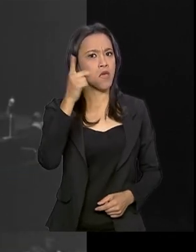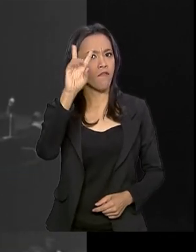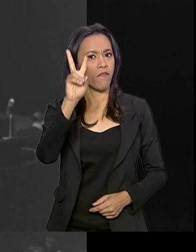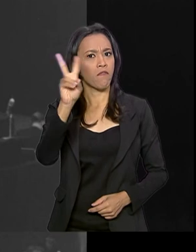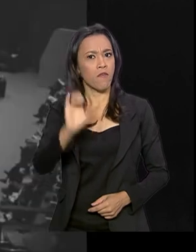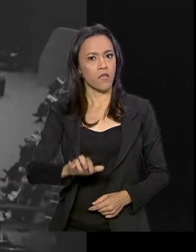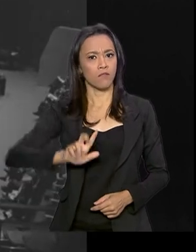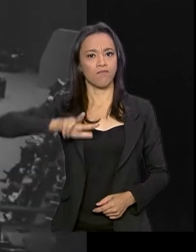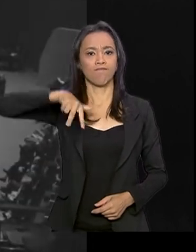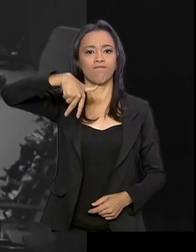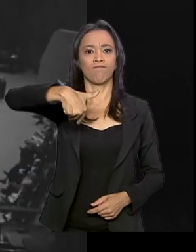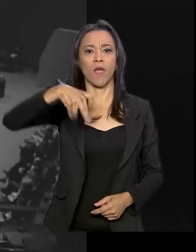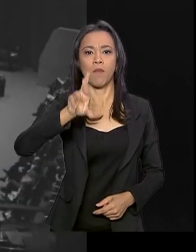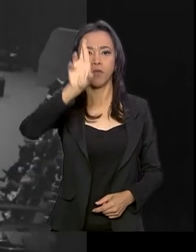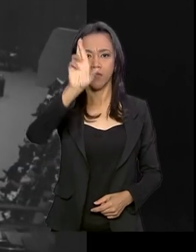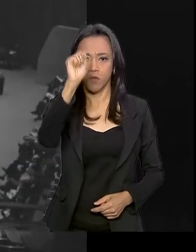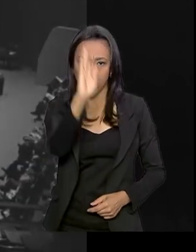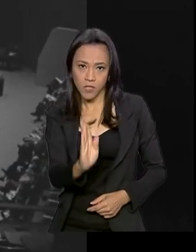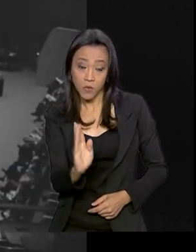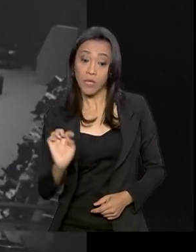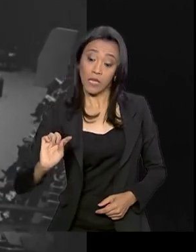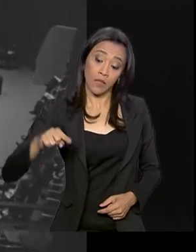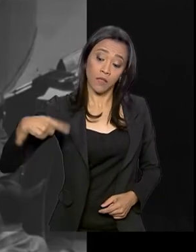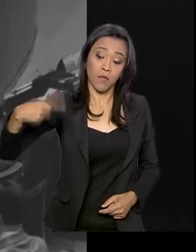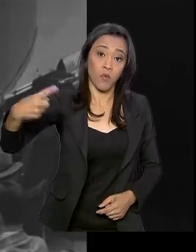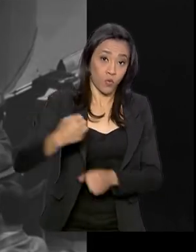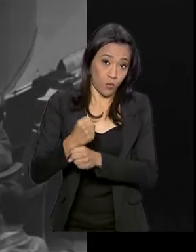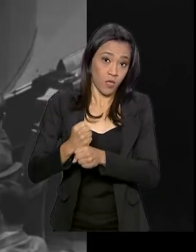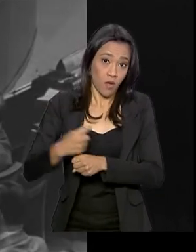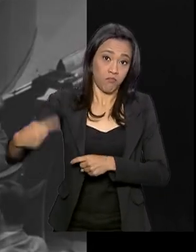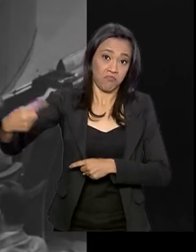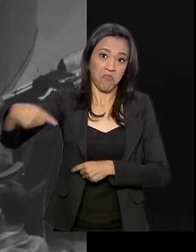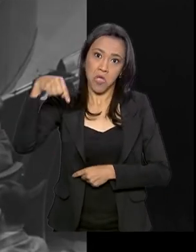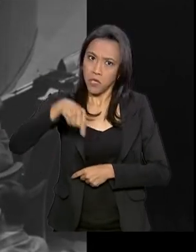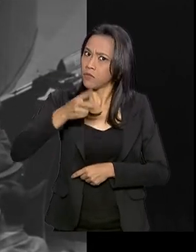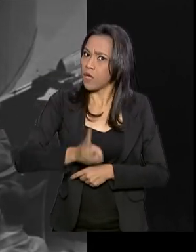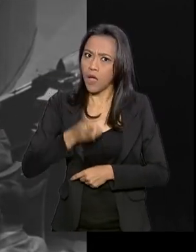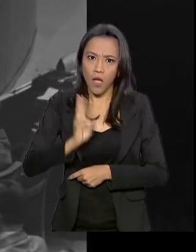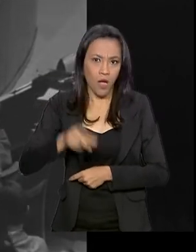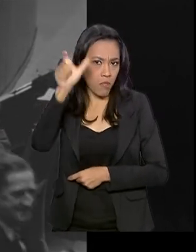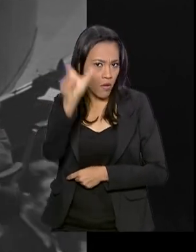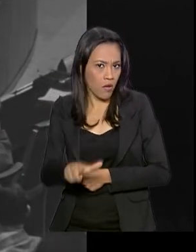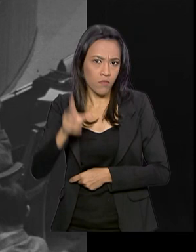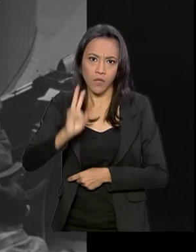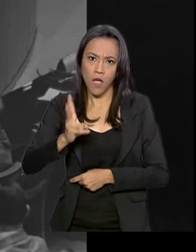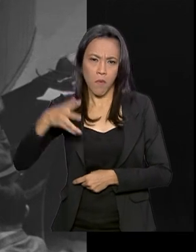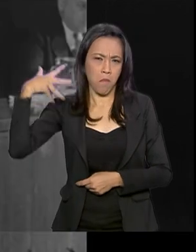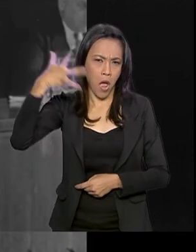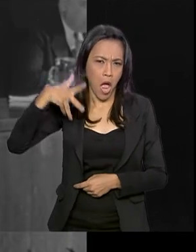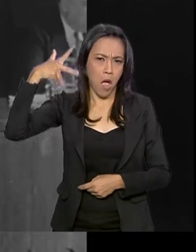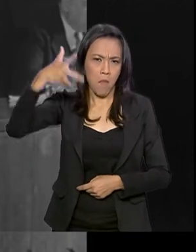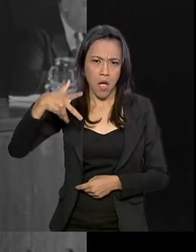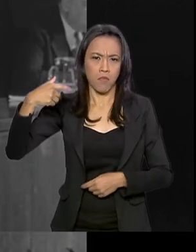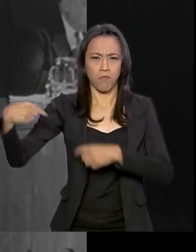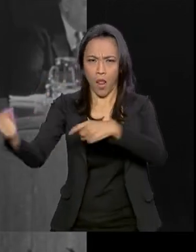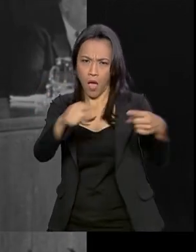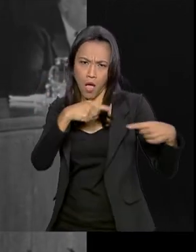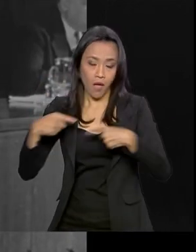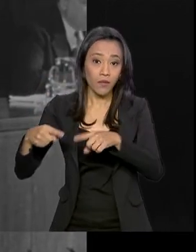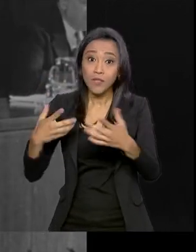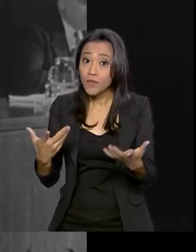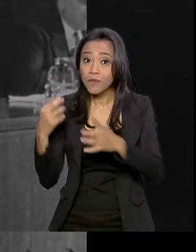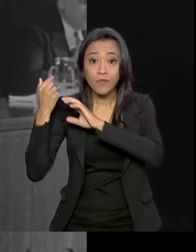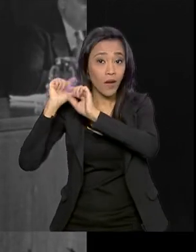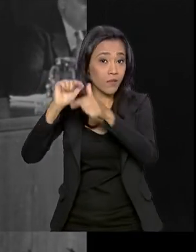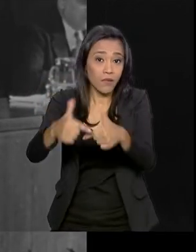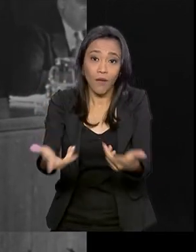Assembleia Geral da ONU. Nos anos seguintes, era ele quem liderava a lista de oradores do debate geral. Acabou criando